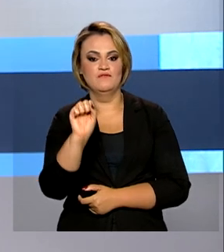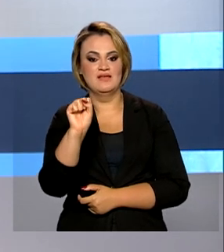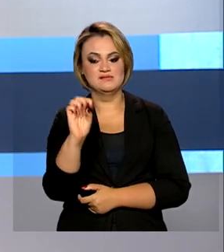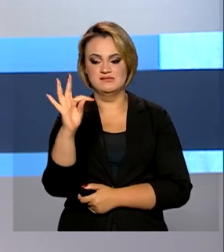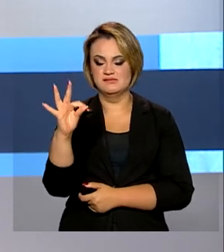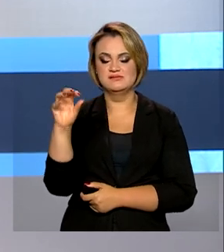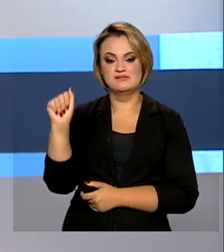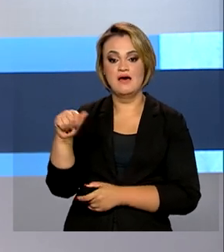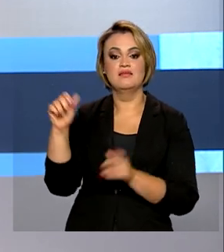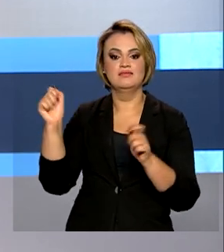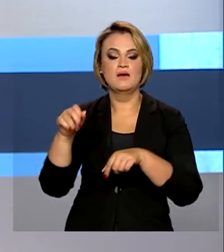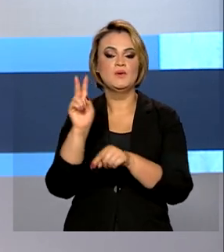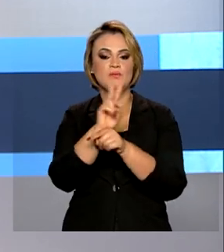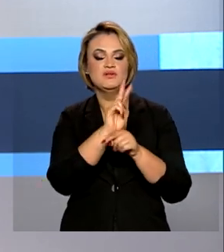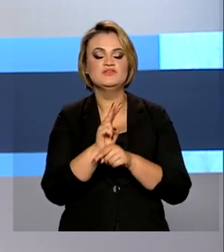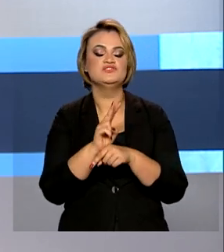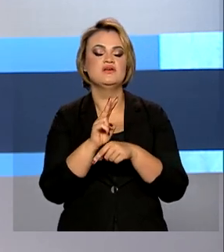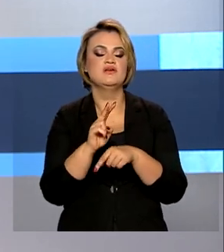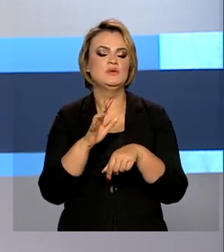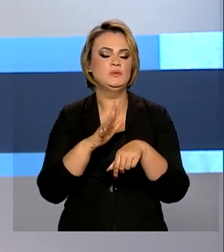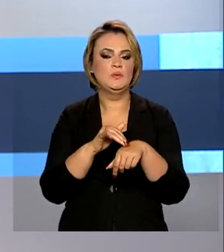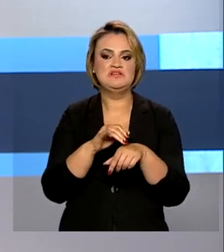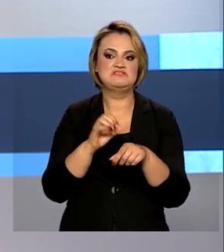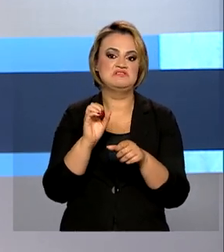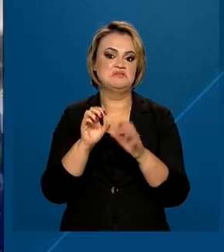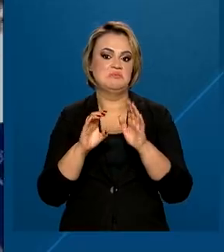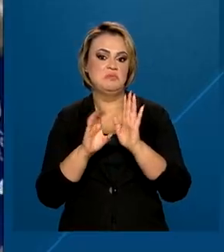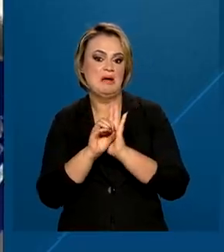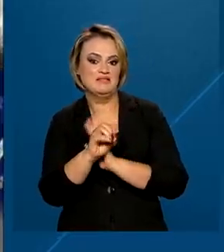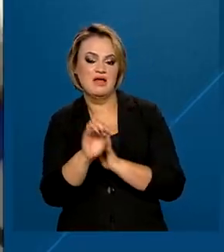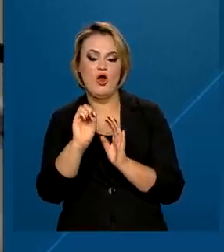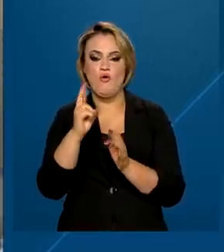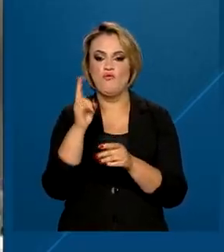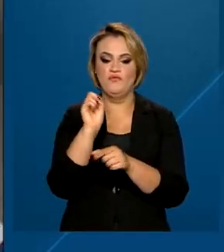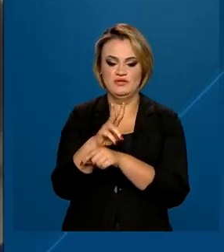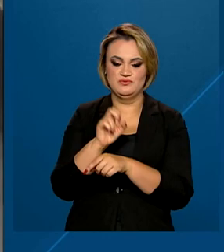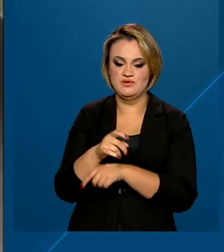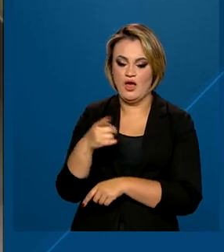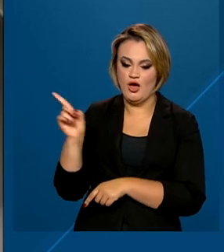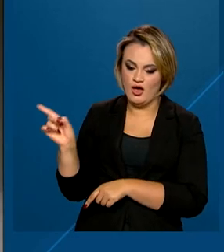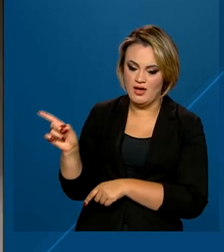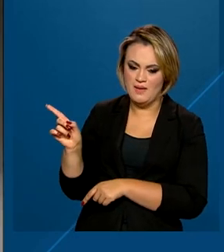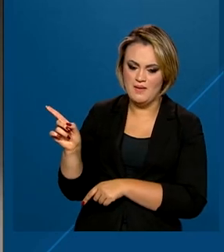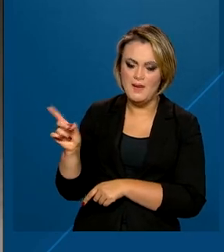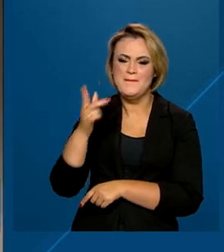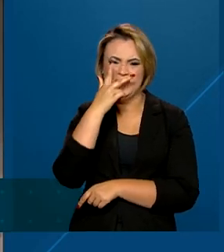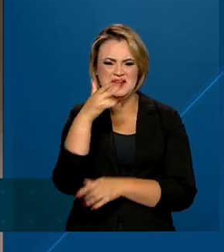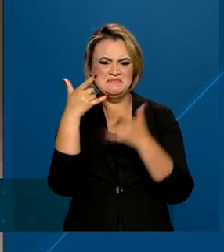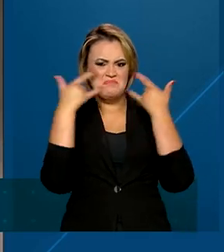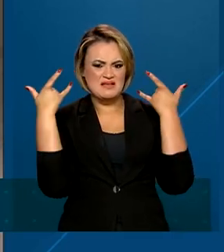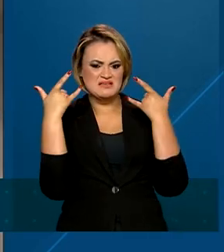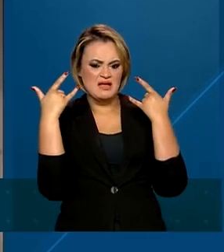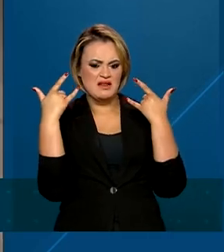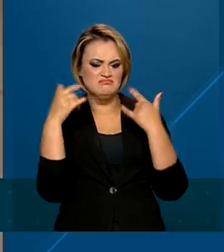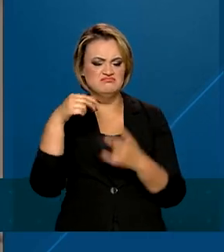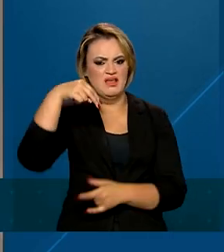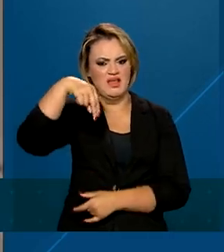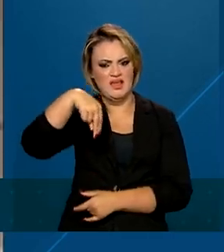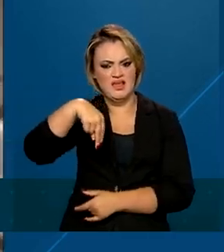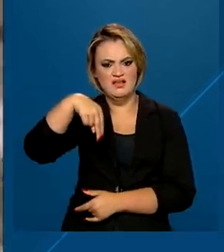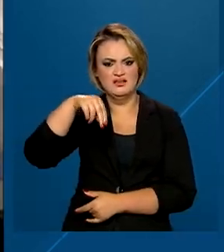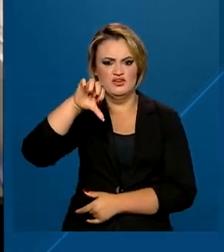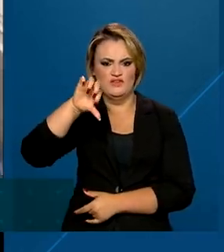outras doenças causadas por bactérias ou vírus. Olhando assim, até parece uma máscara N95